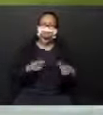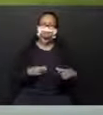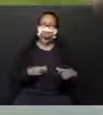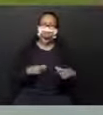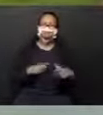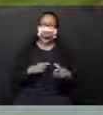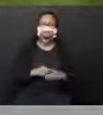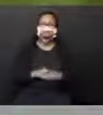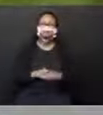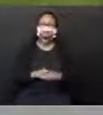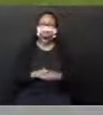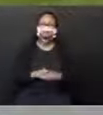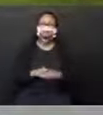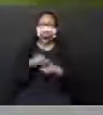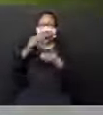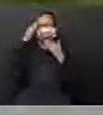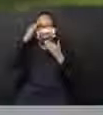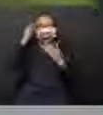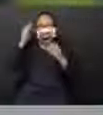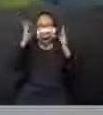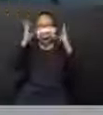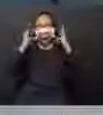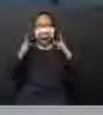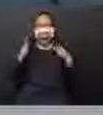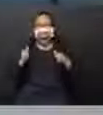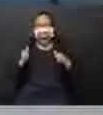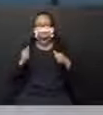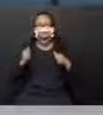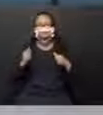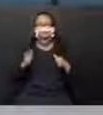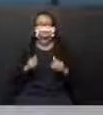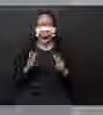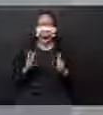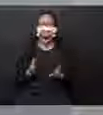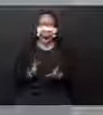apostila. Obrigada, senhor leão. Voltando para a apostila.